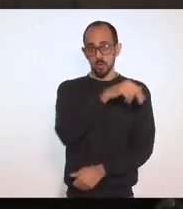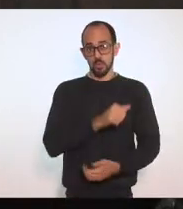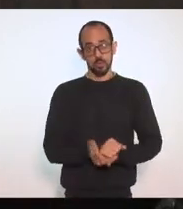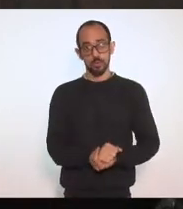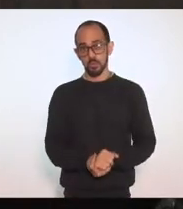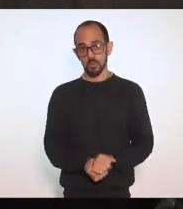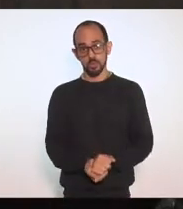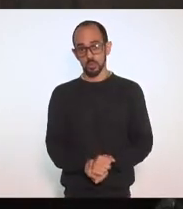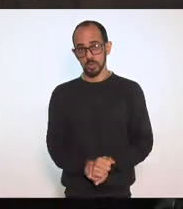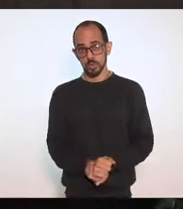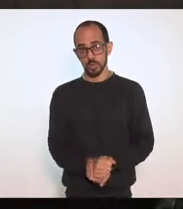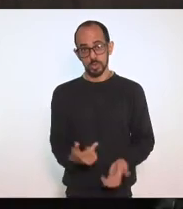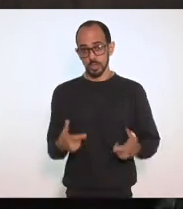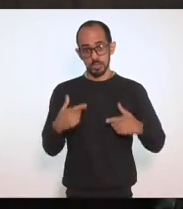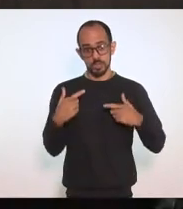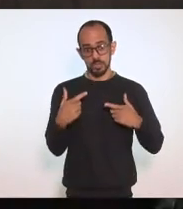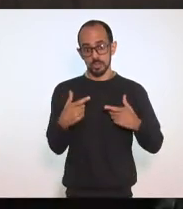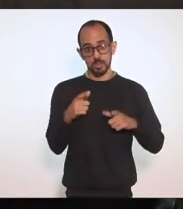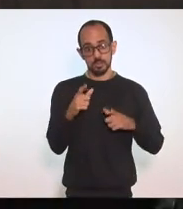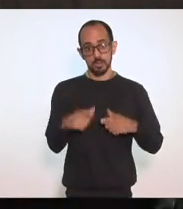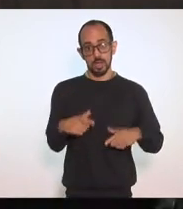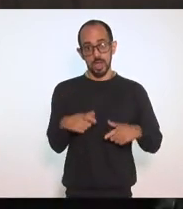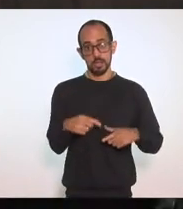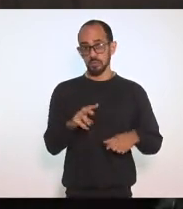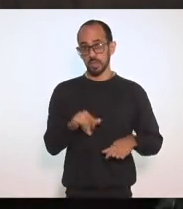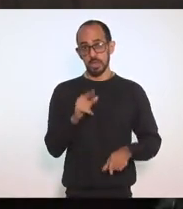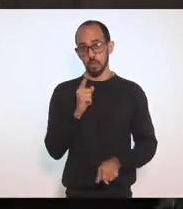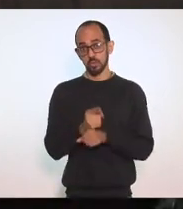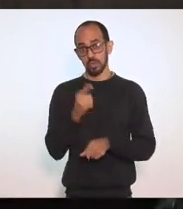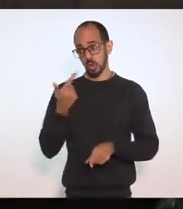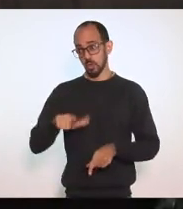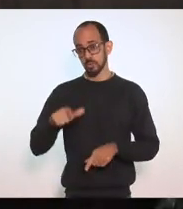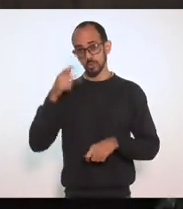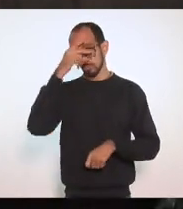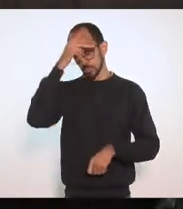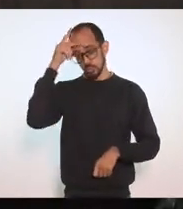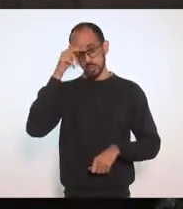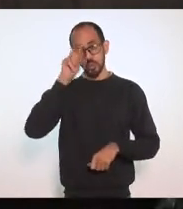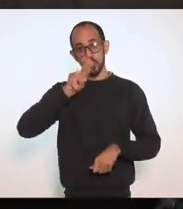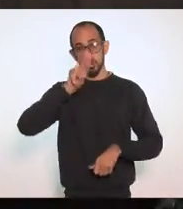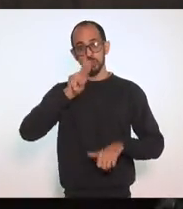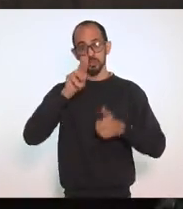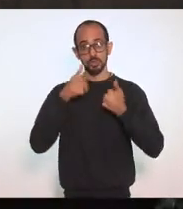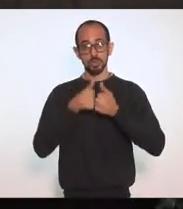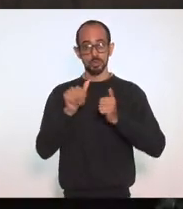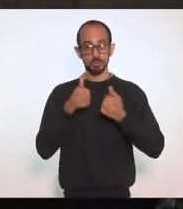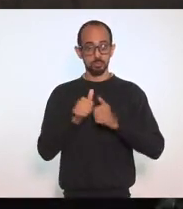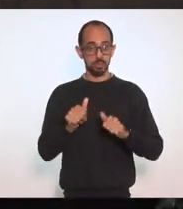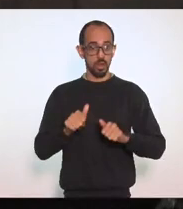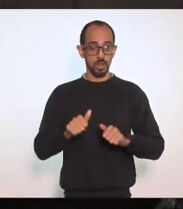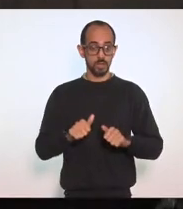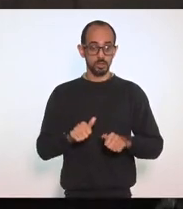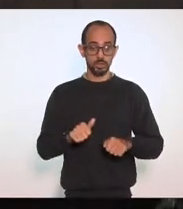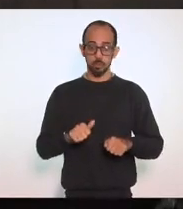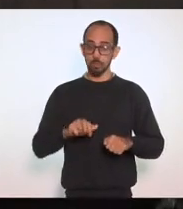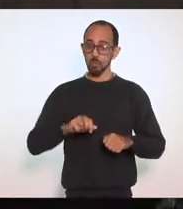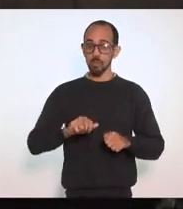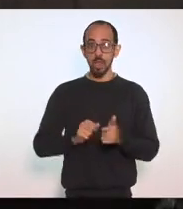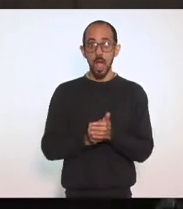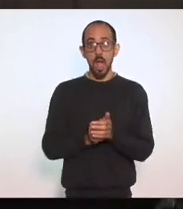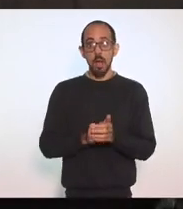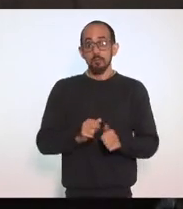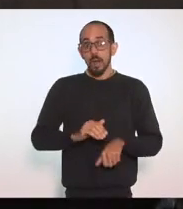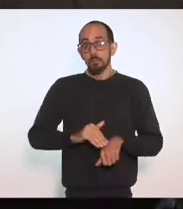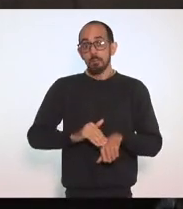E nesse deslocamento Se encontram Com outras pessoas Usam transporte público Multiplicam A circulação De pessoas Nas